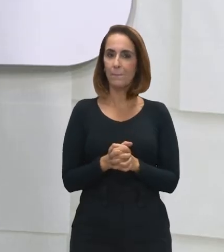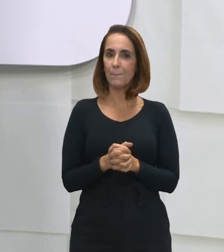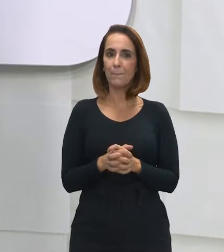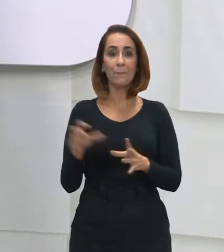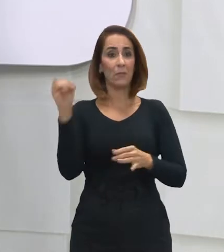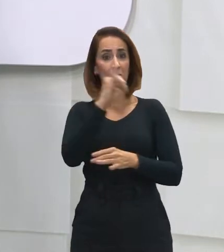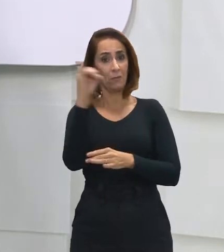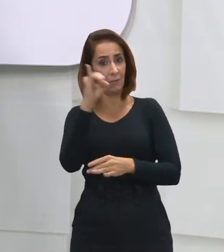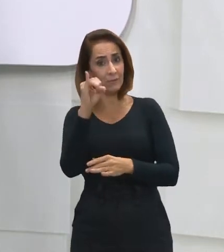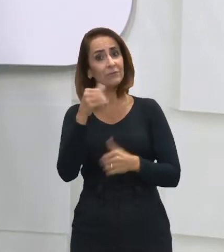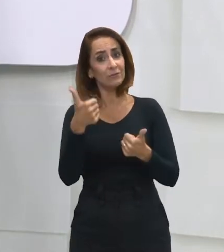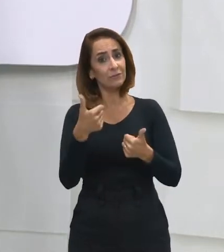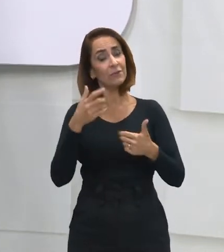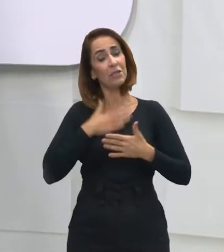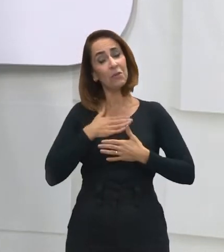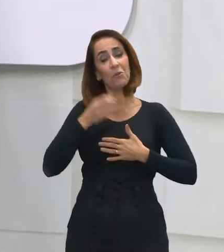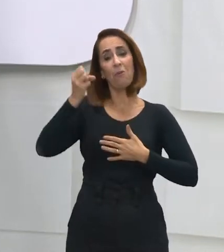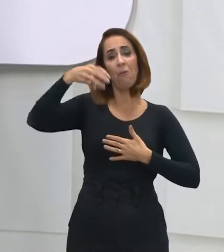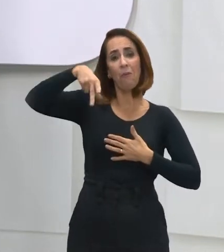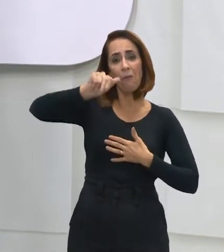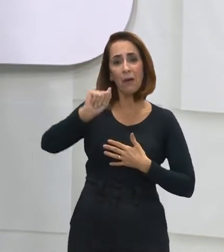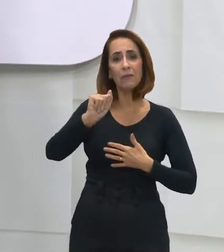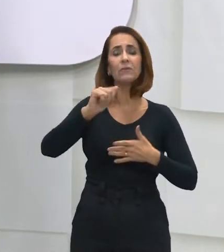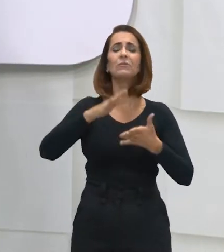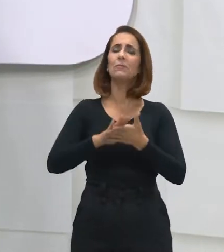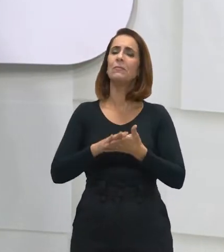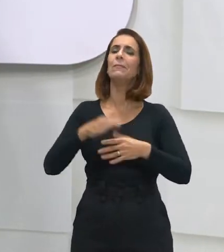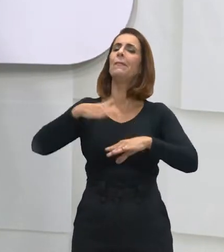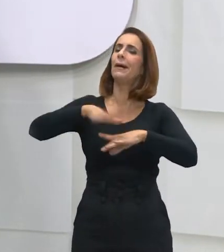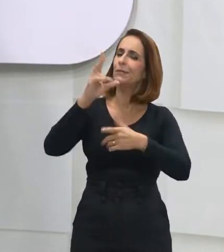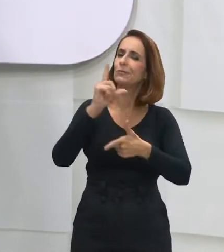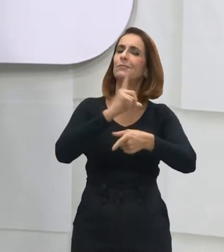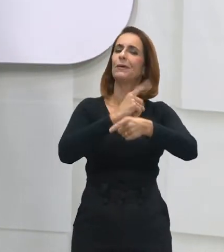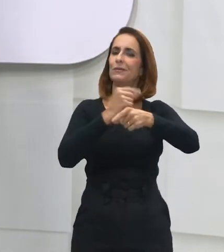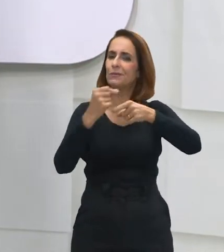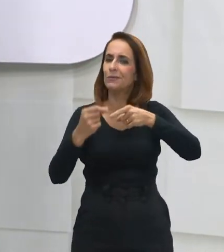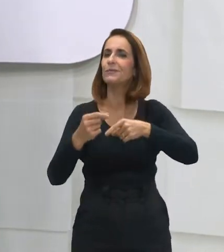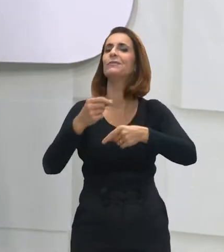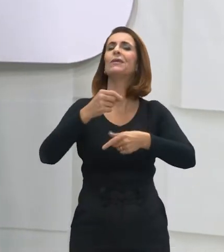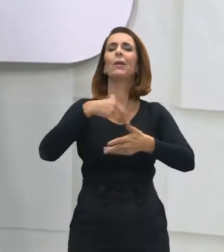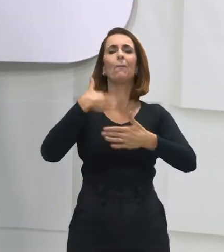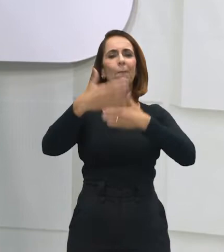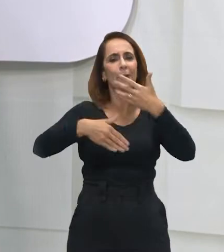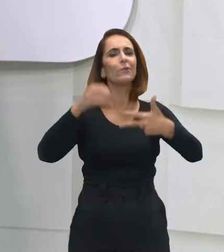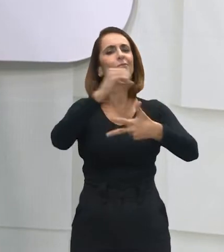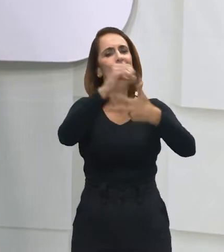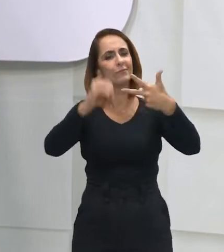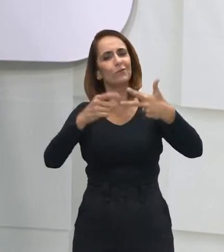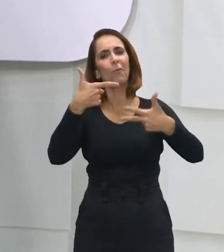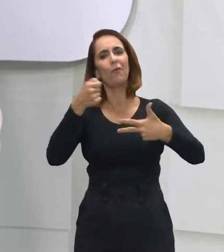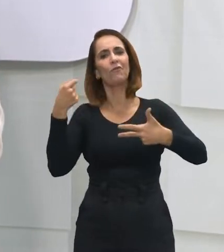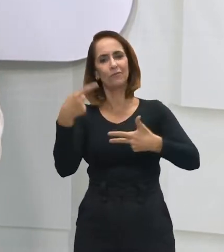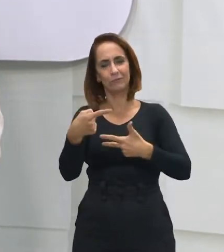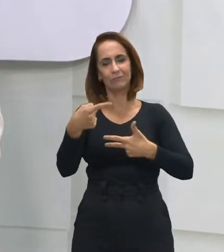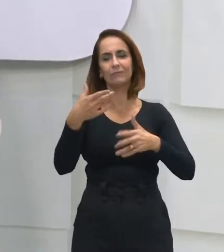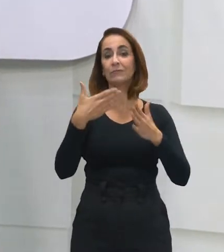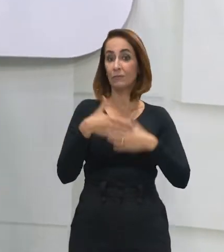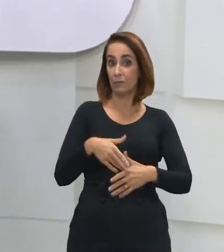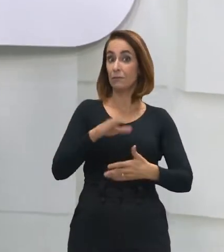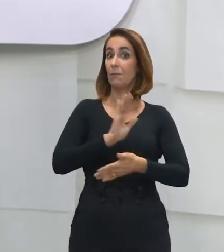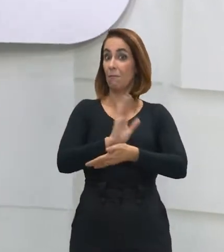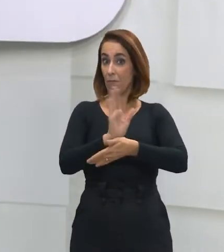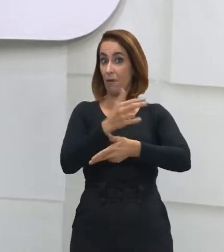Olá, eu sou Ana Paula Flores e essa é mais uma edição da série Maratona Enem 2021. Nessa